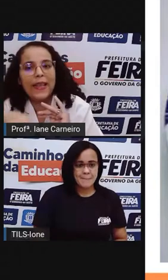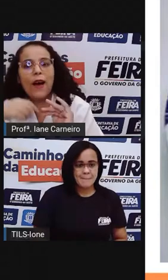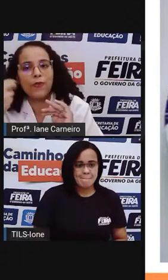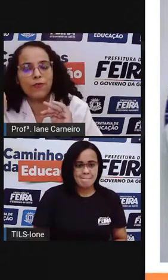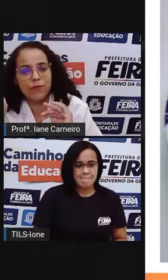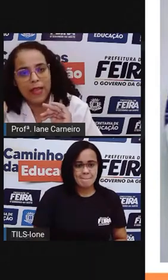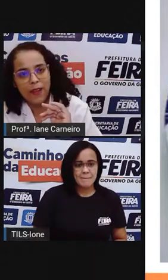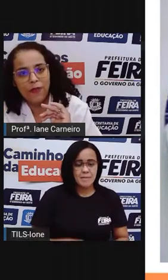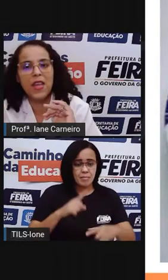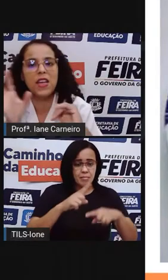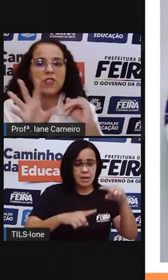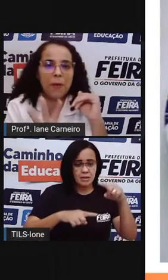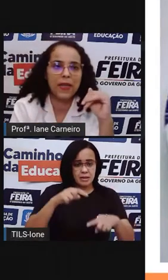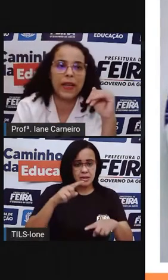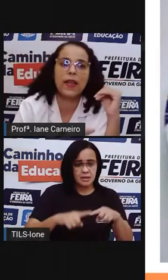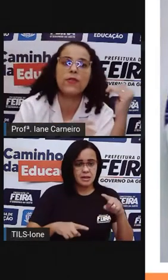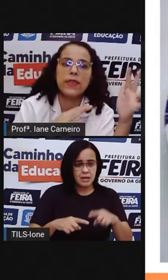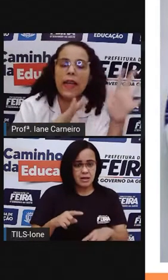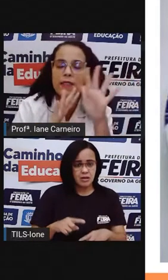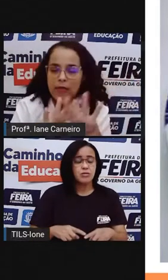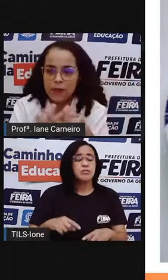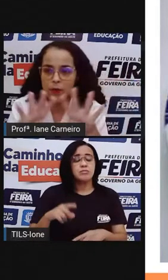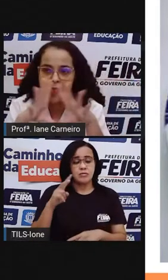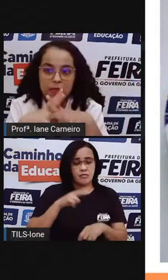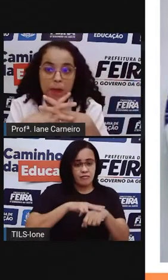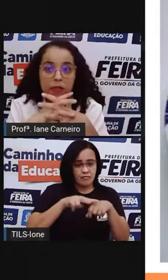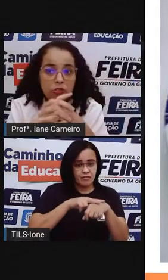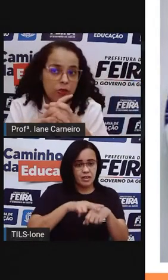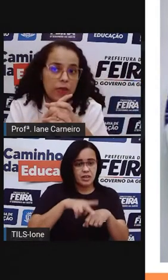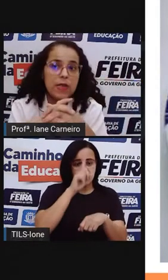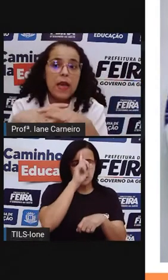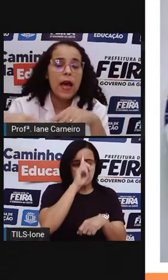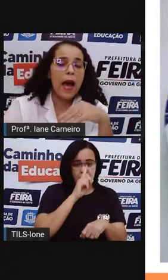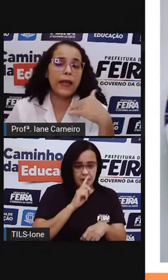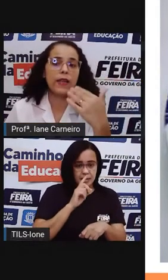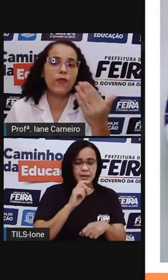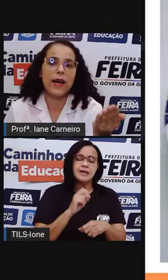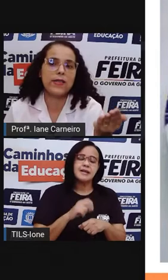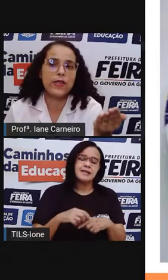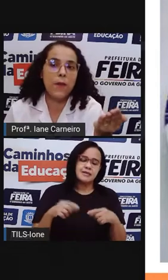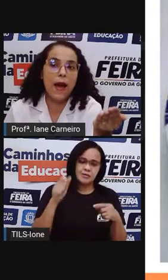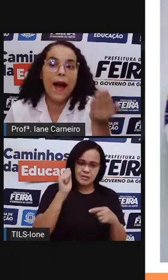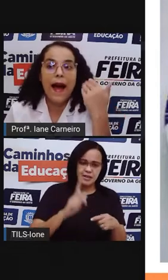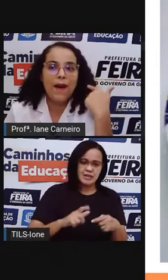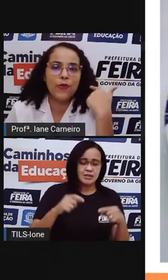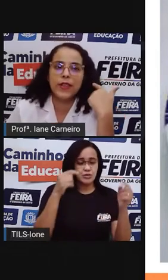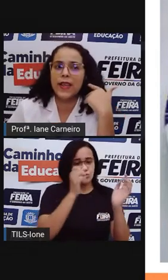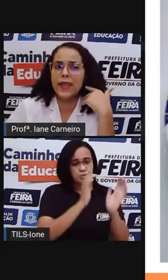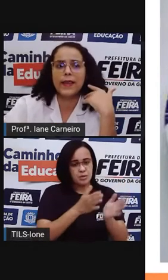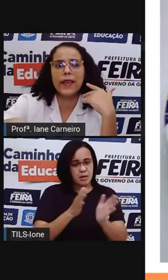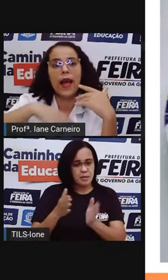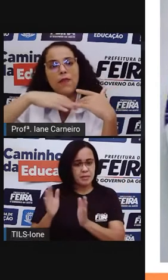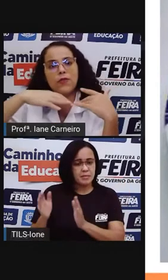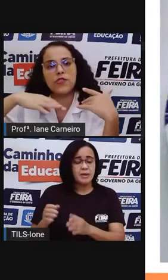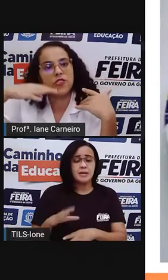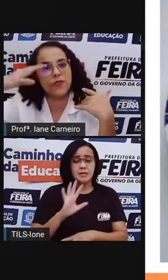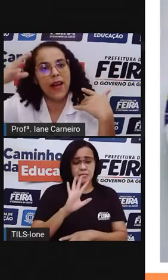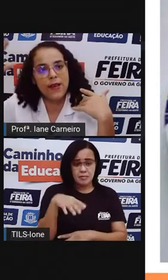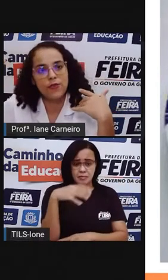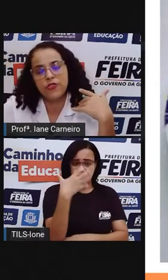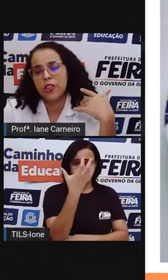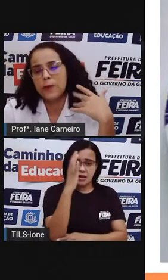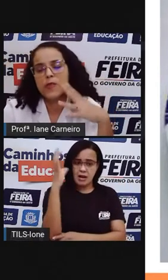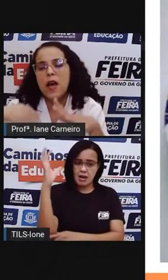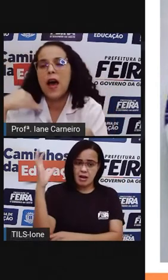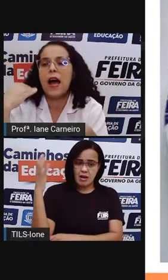material, né? Verde, amarelo, né? Nas cores respectivas. Aqui, no caso, que é uma árvore, né? E aí, tem árvores de